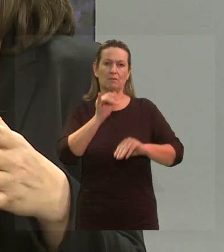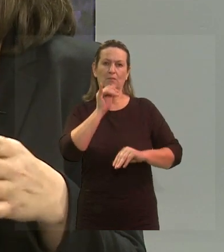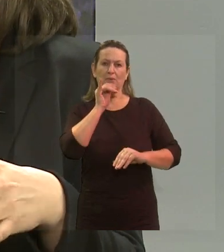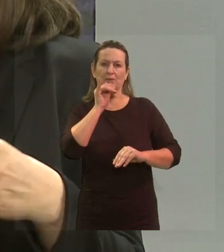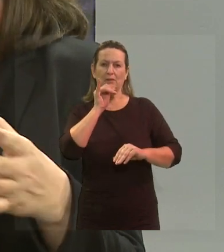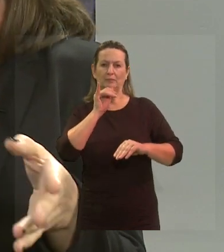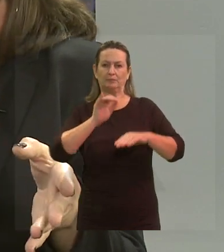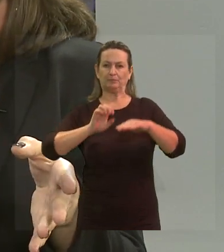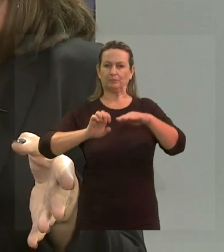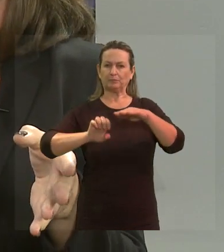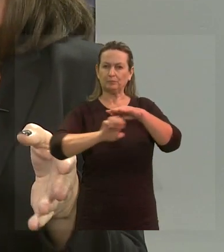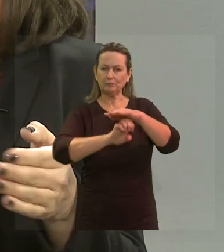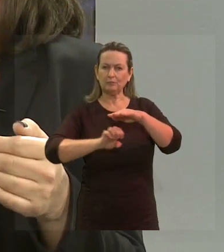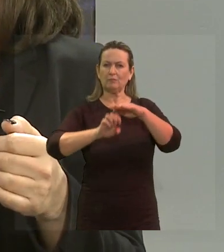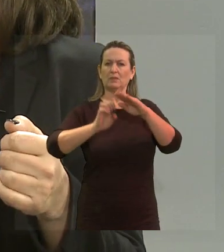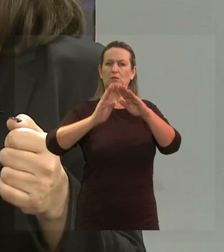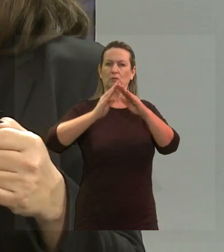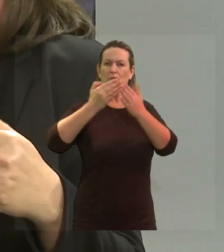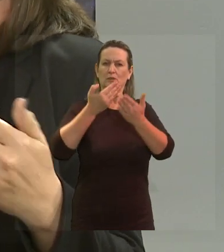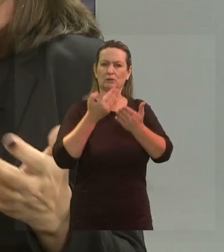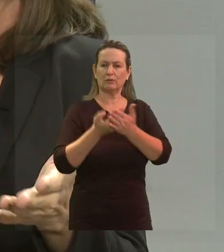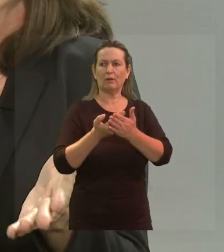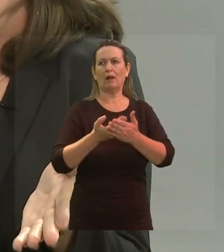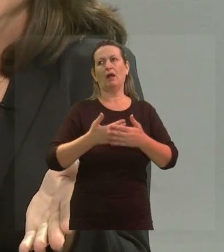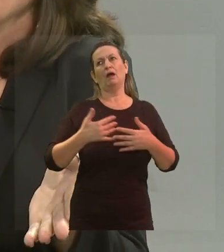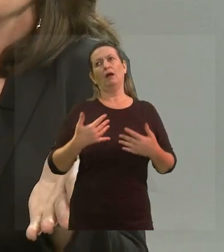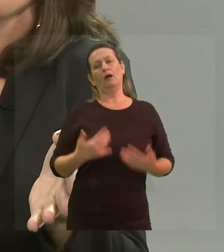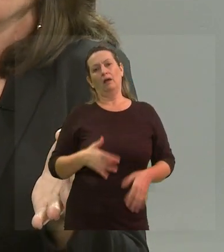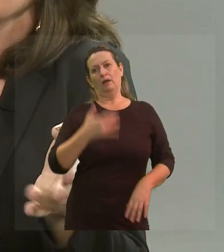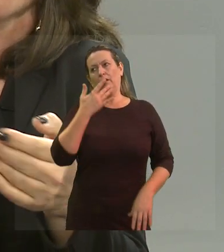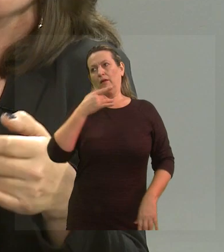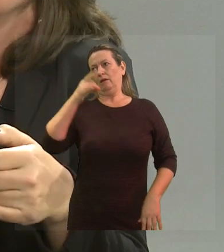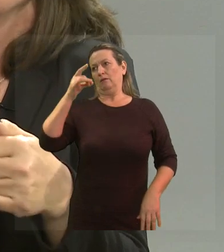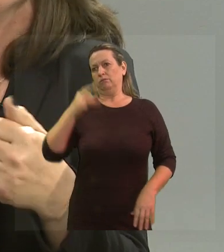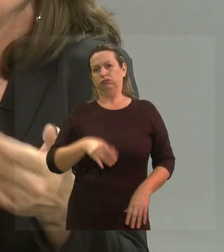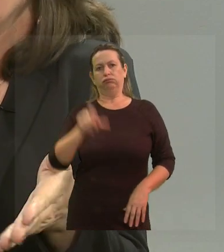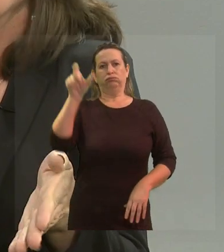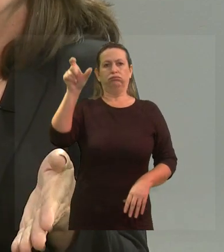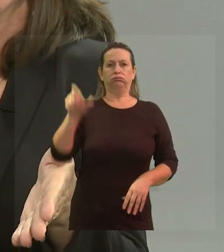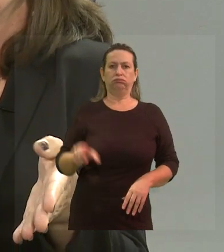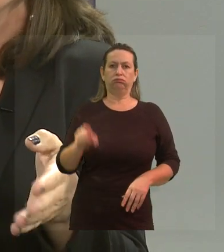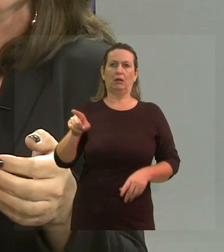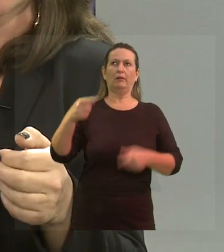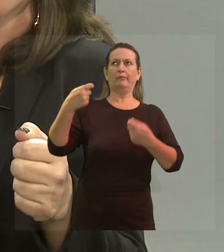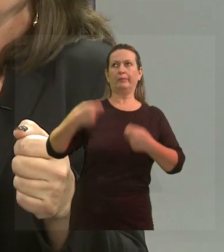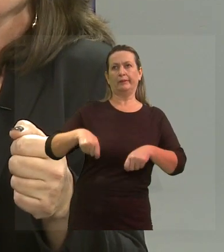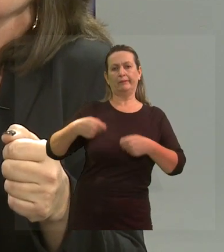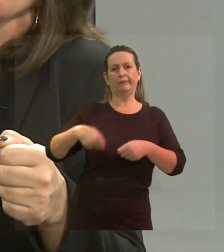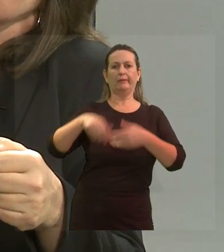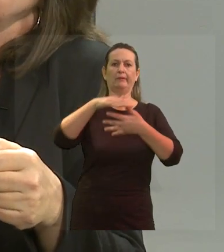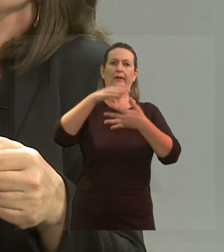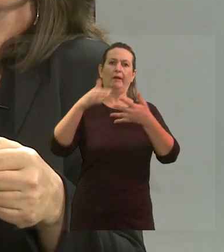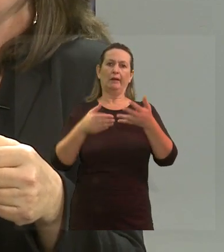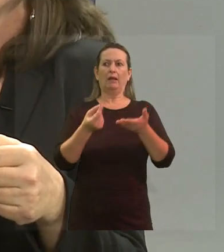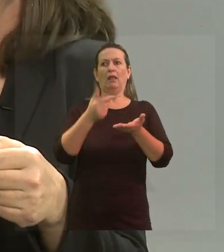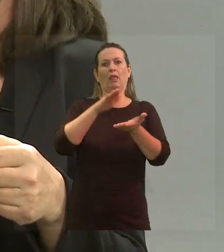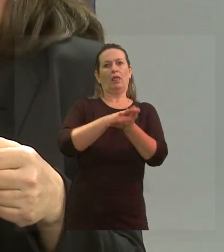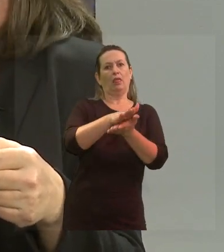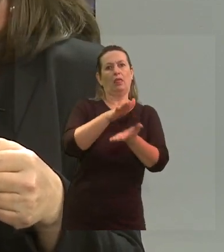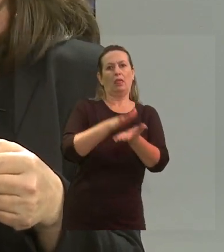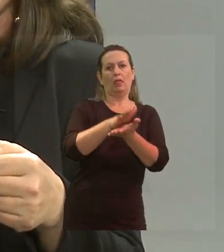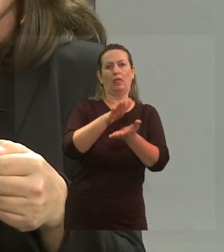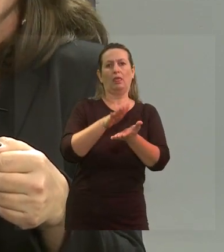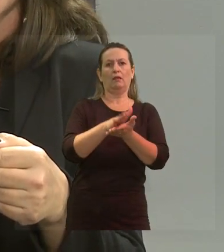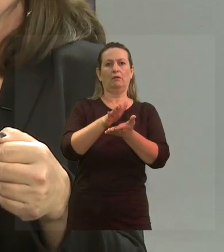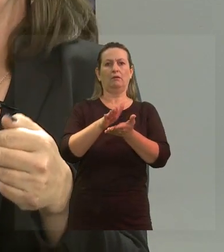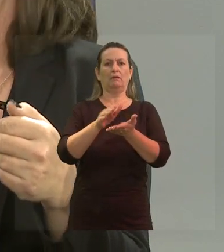organização, é considerado um fardo. Como se essa pessoa fosse um fardo, porque ela vai custar ao